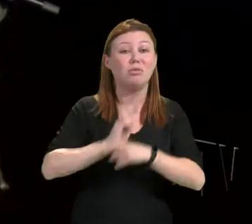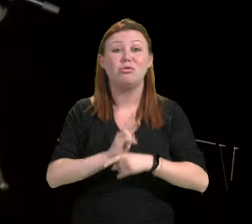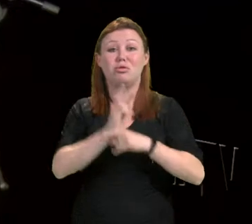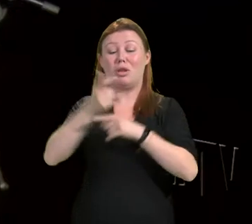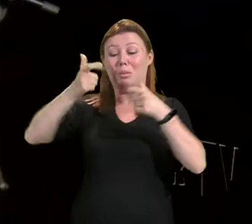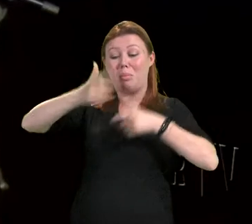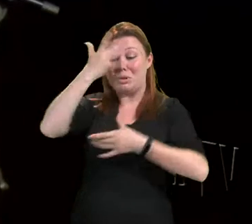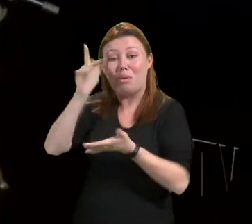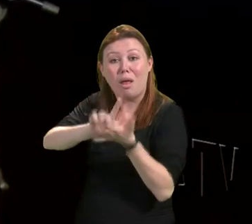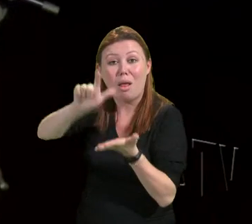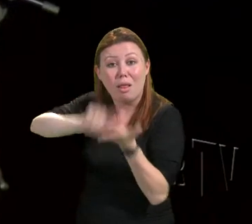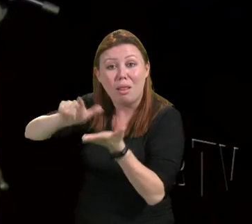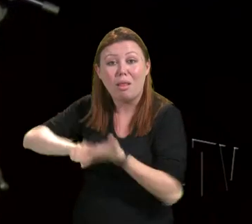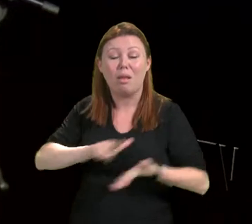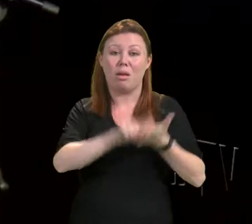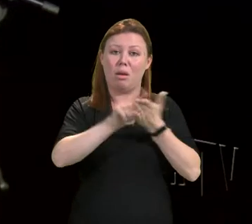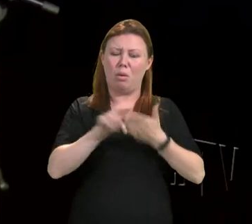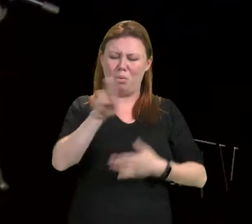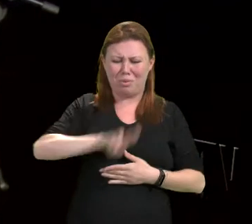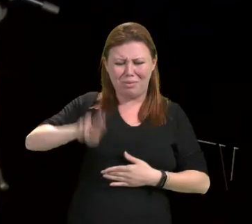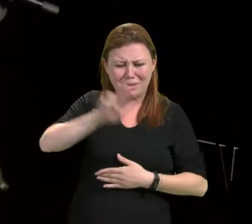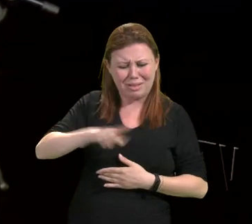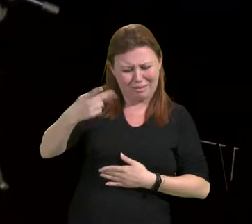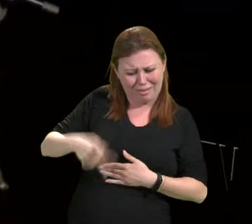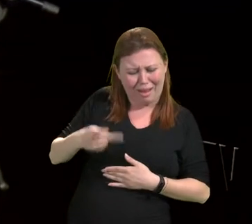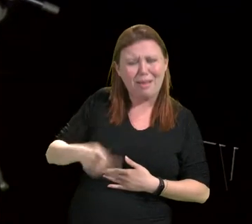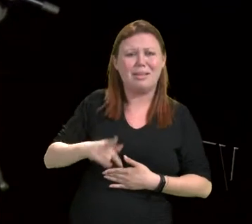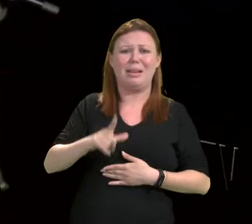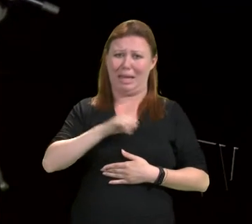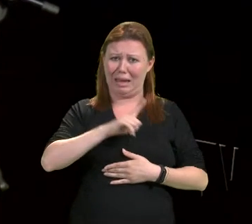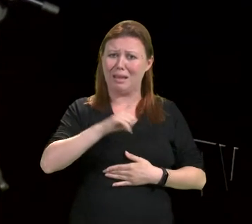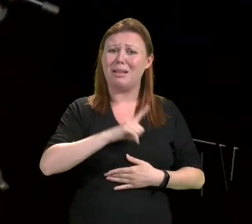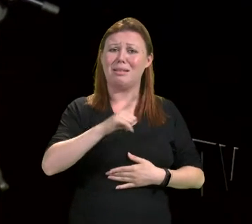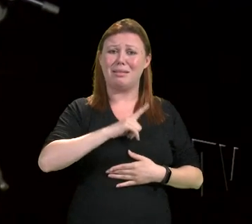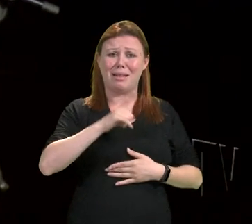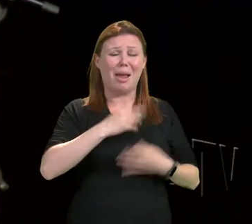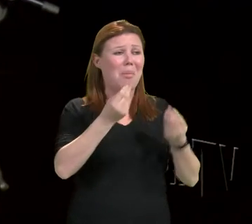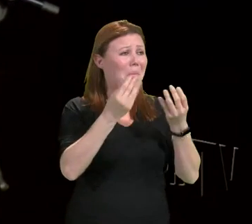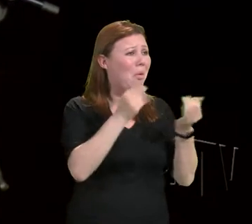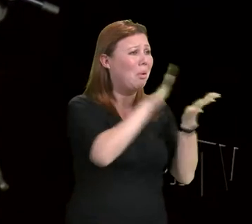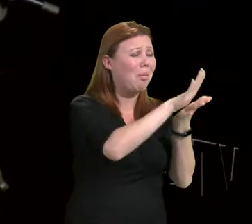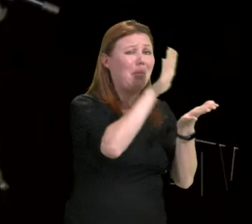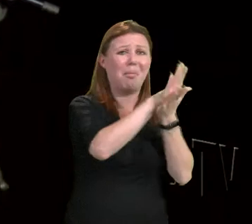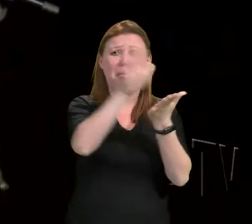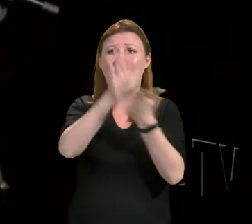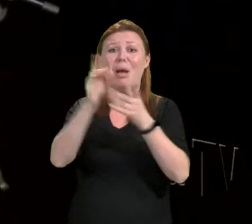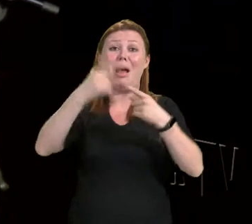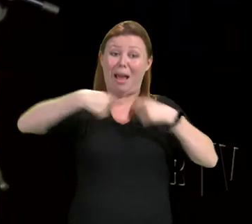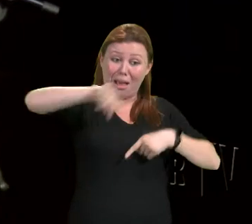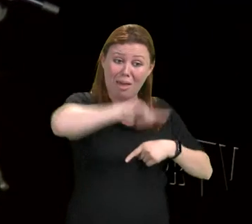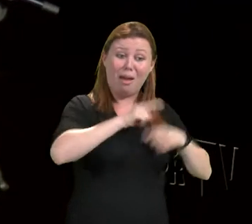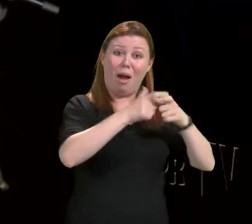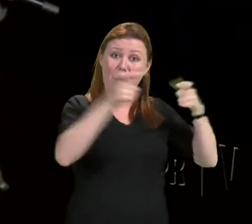Então a universidade, na verdade, tem um movimento em que as suas despesas crescem.